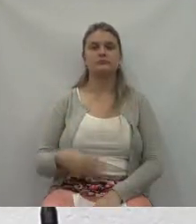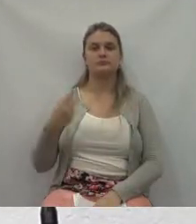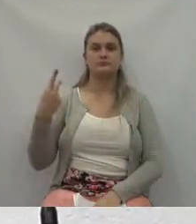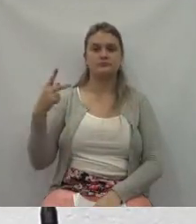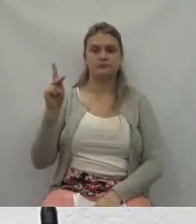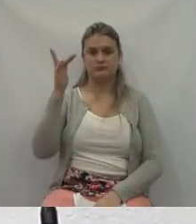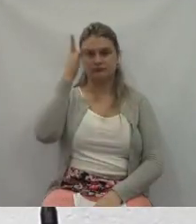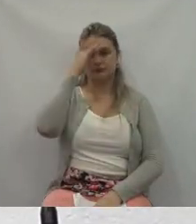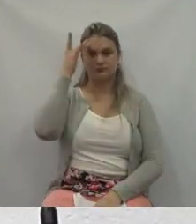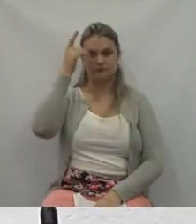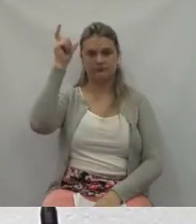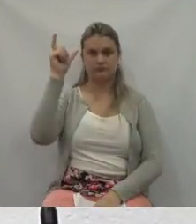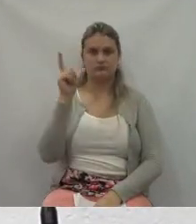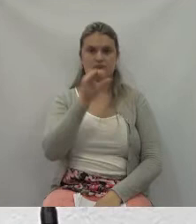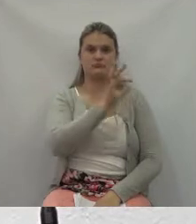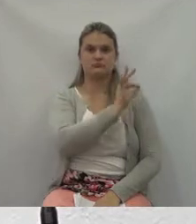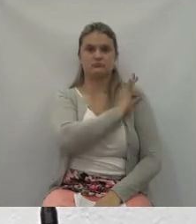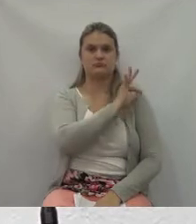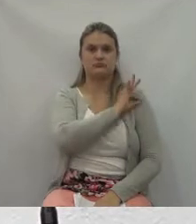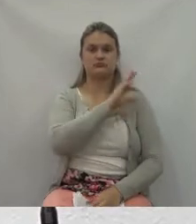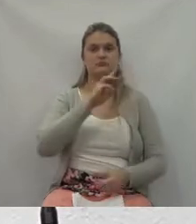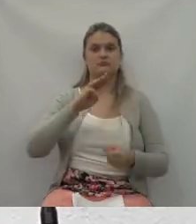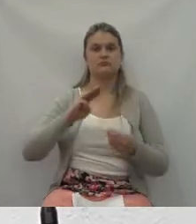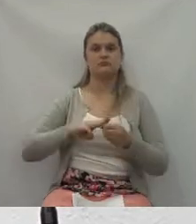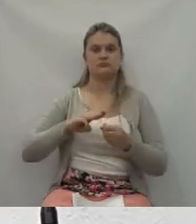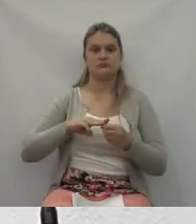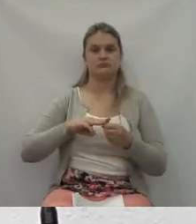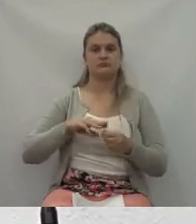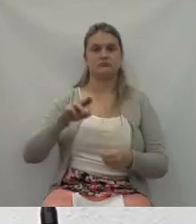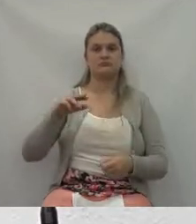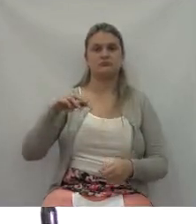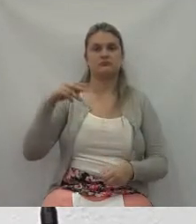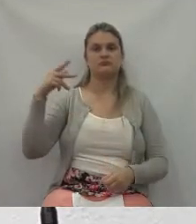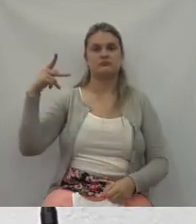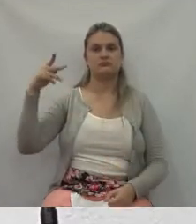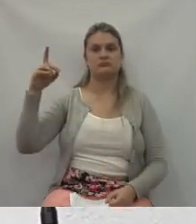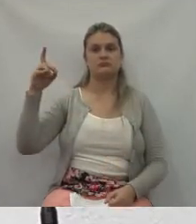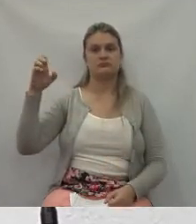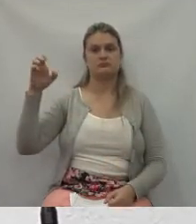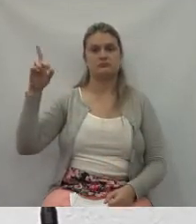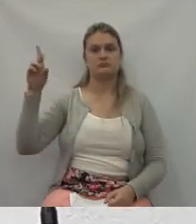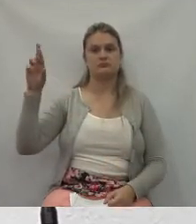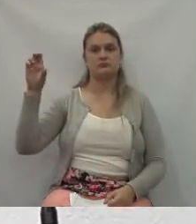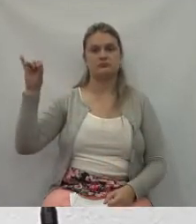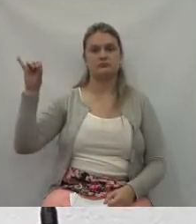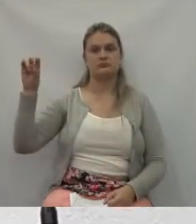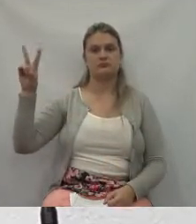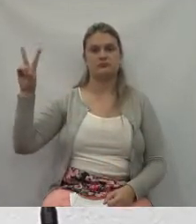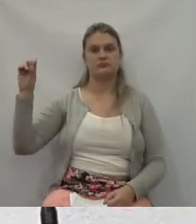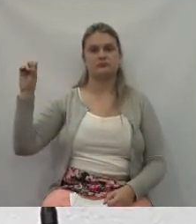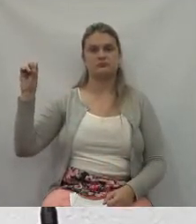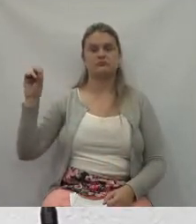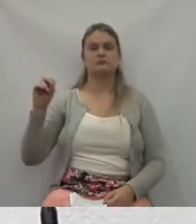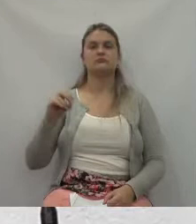municipal de União da Vitória, senhor Pedro Ivo Iuquil.